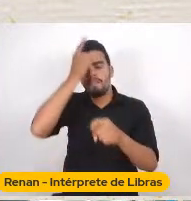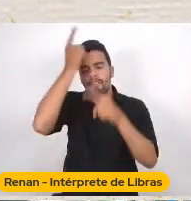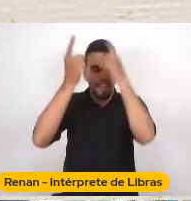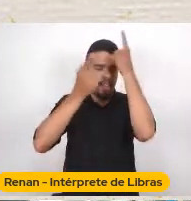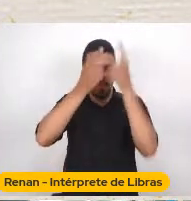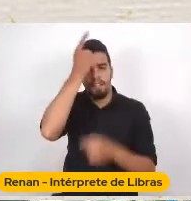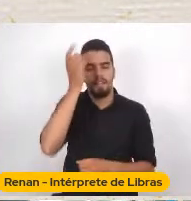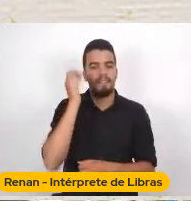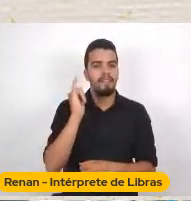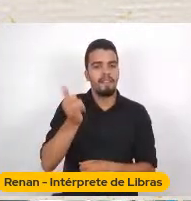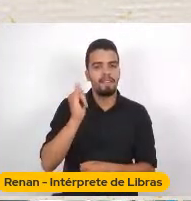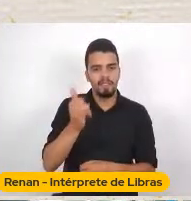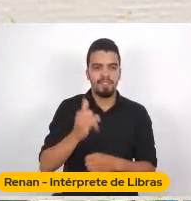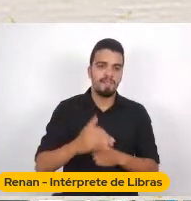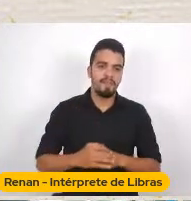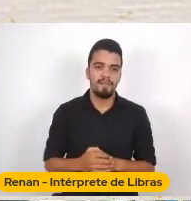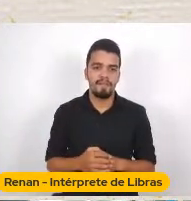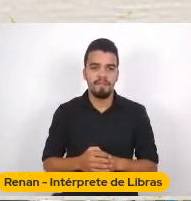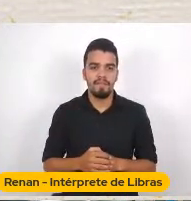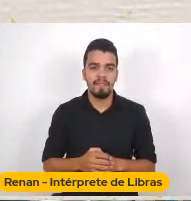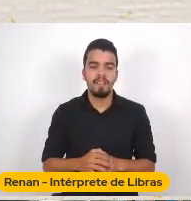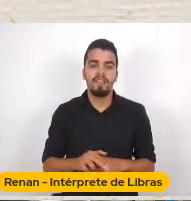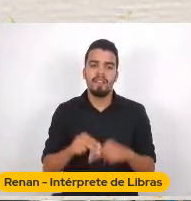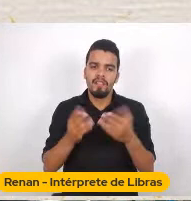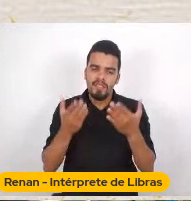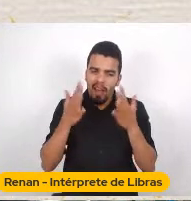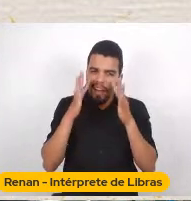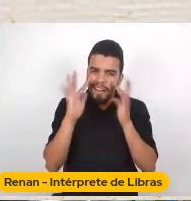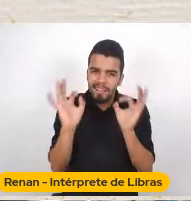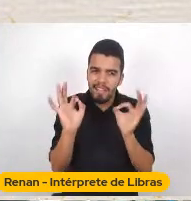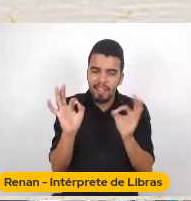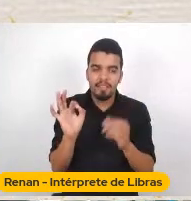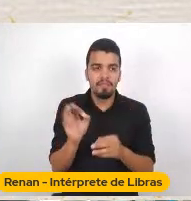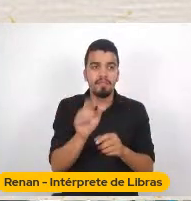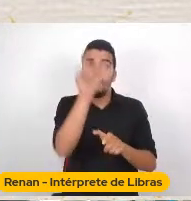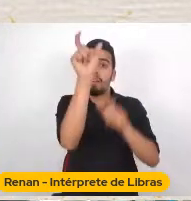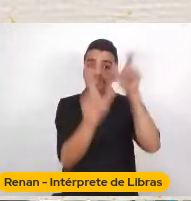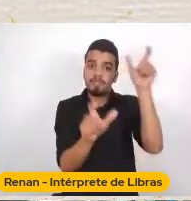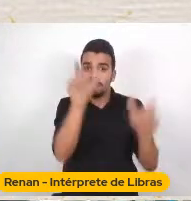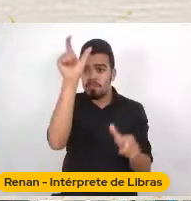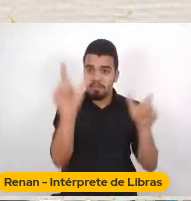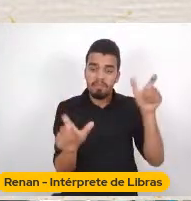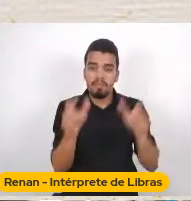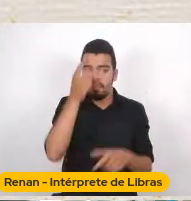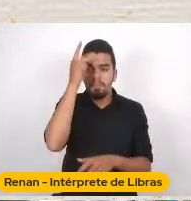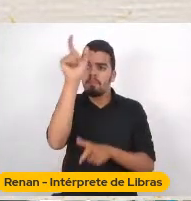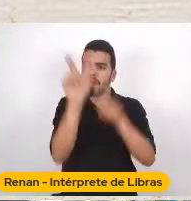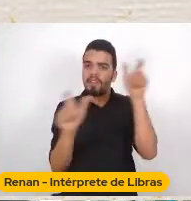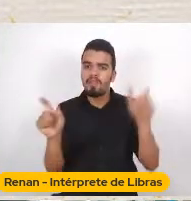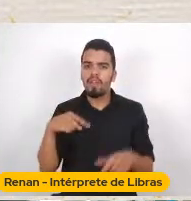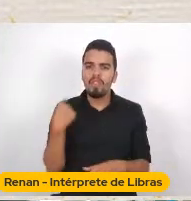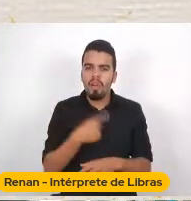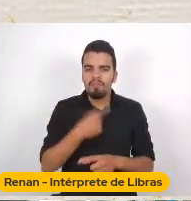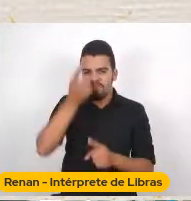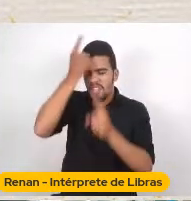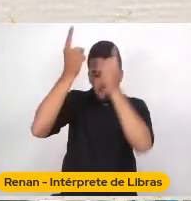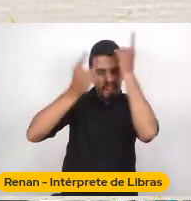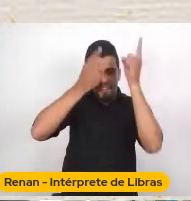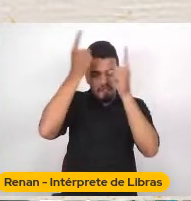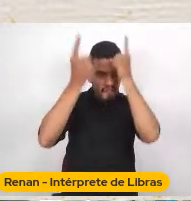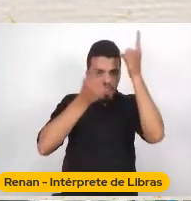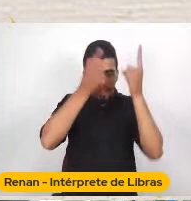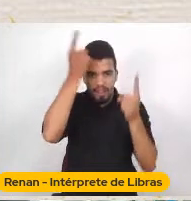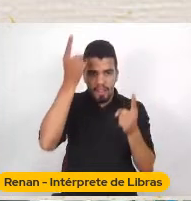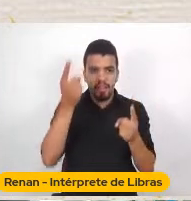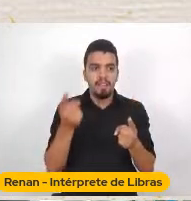Atentem para um nível De perversão A gente inventa o outro A gente complexifica o outro E a gente soluciona o problema Do outro